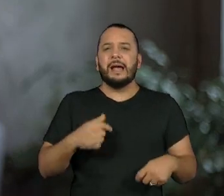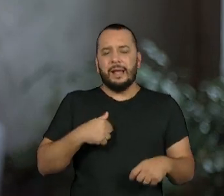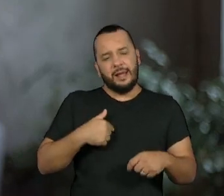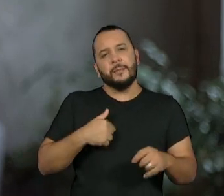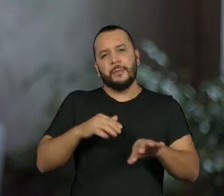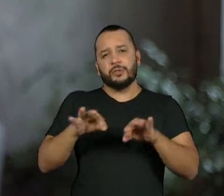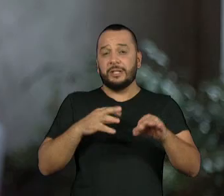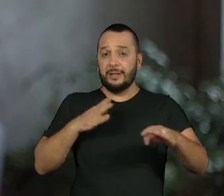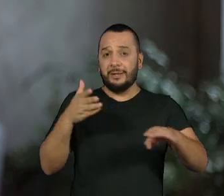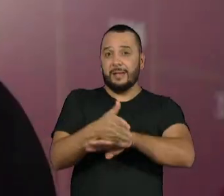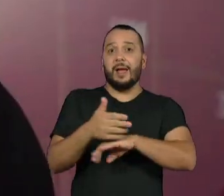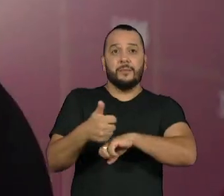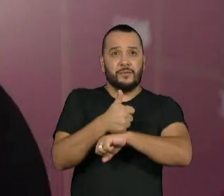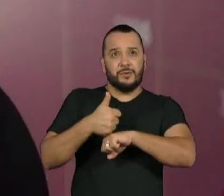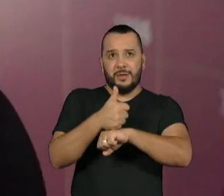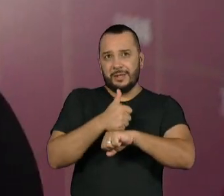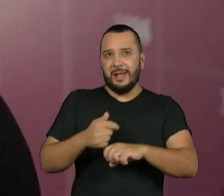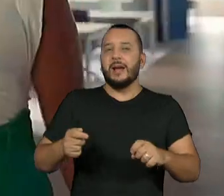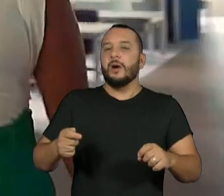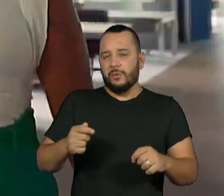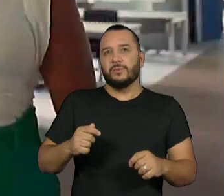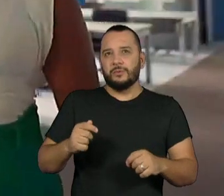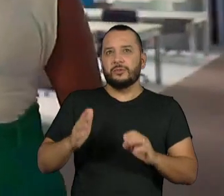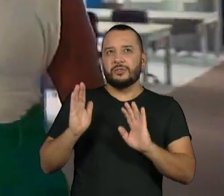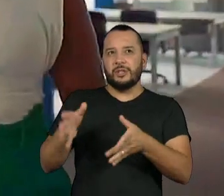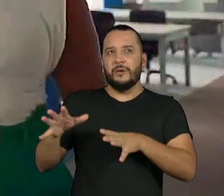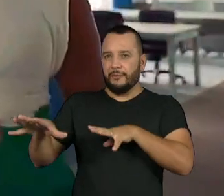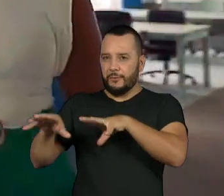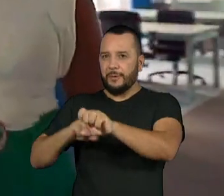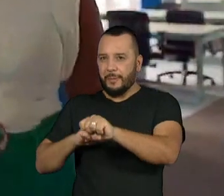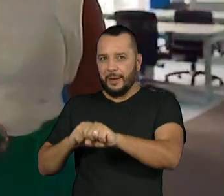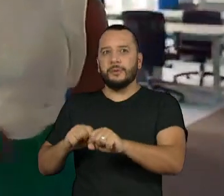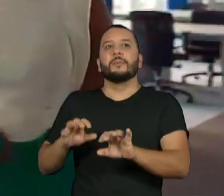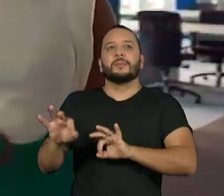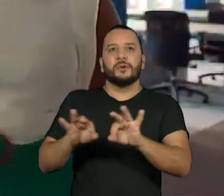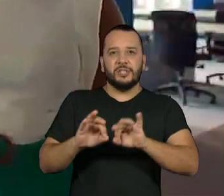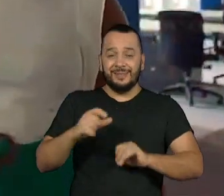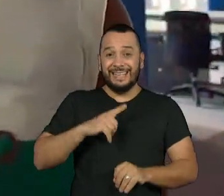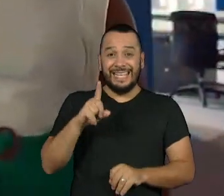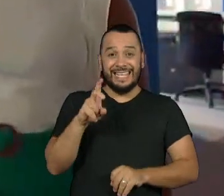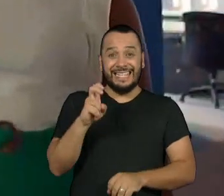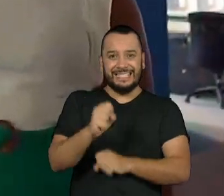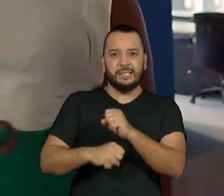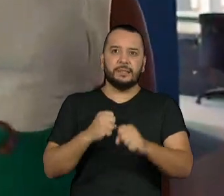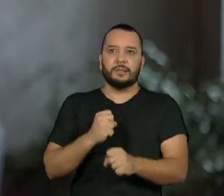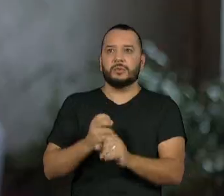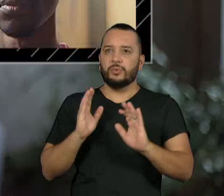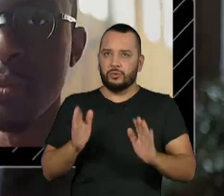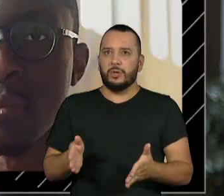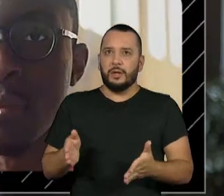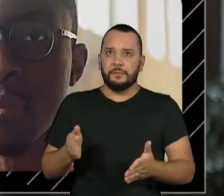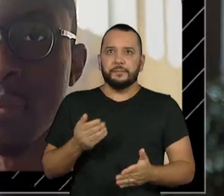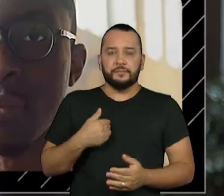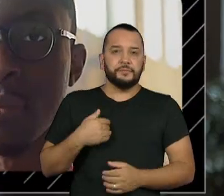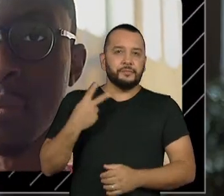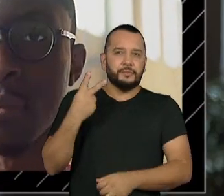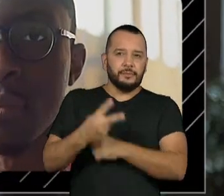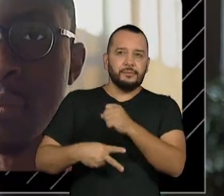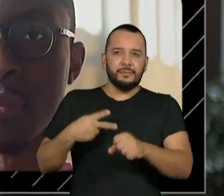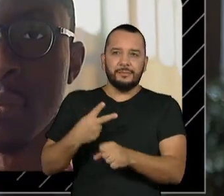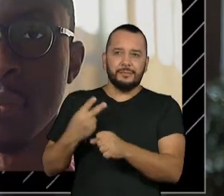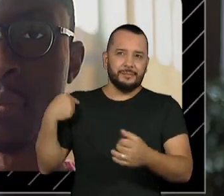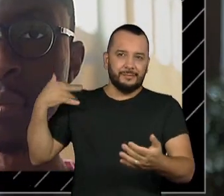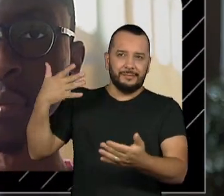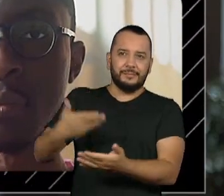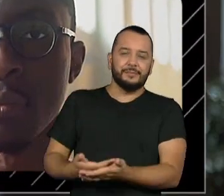talentosos recém-formados. É um programa que existe há mais de 15 anos. Nos últimos dois anos